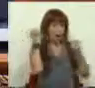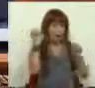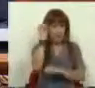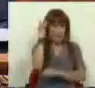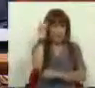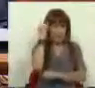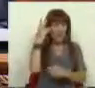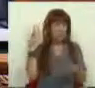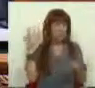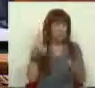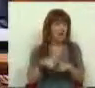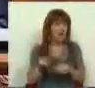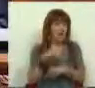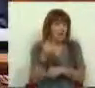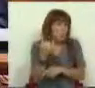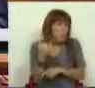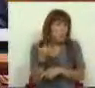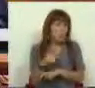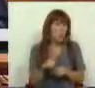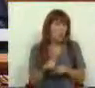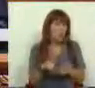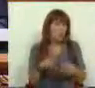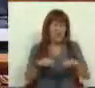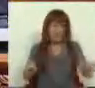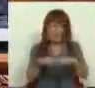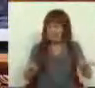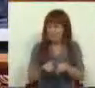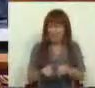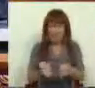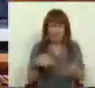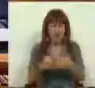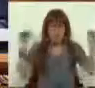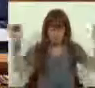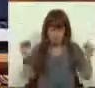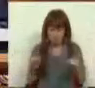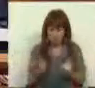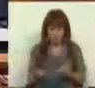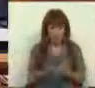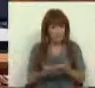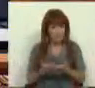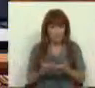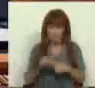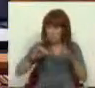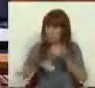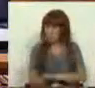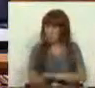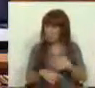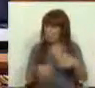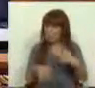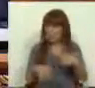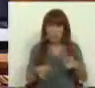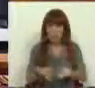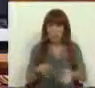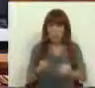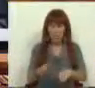autónoma da Madeira para níveis que vão nos levar a uma recessão económica profunda